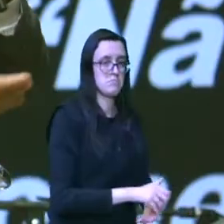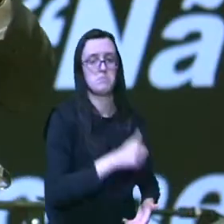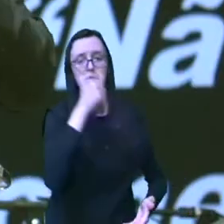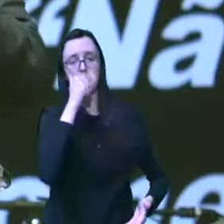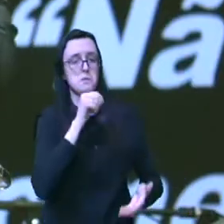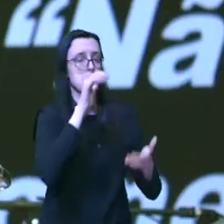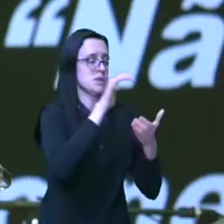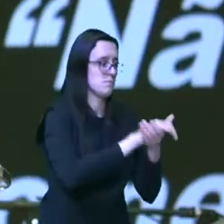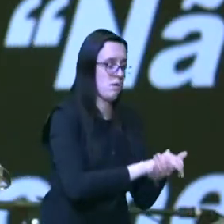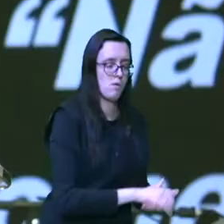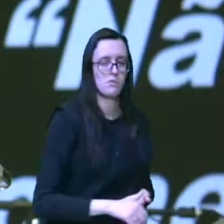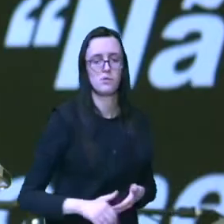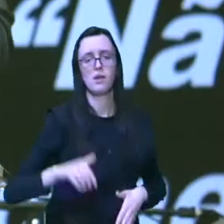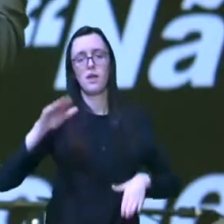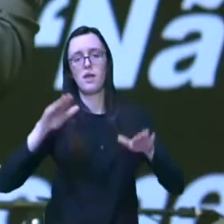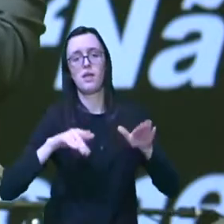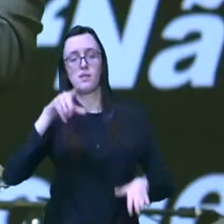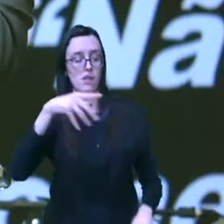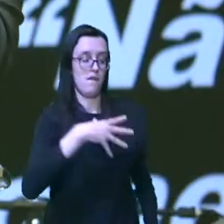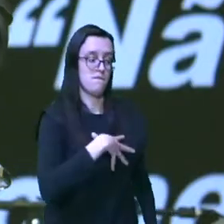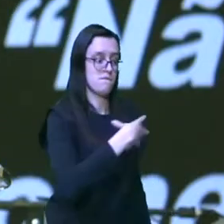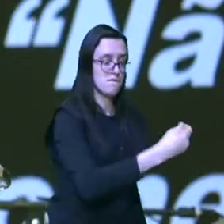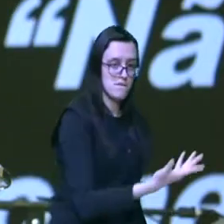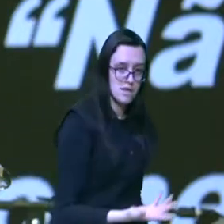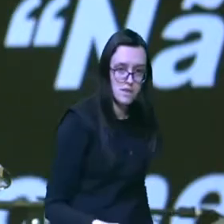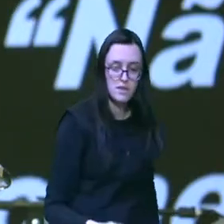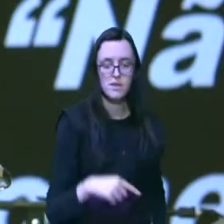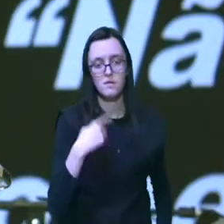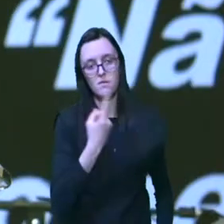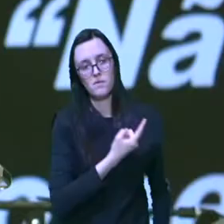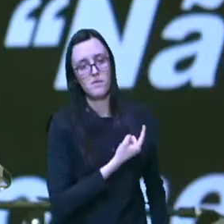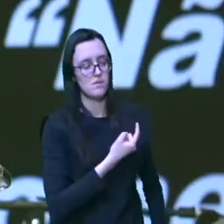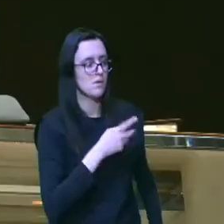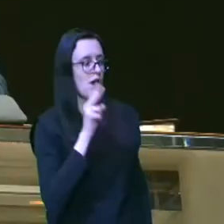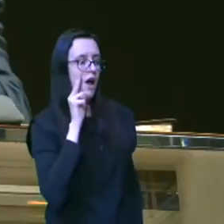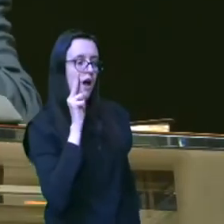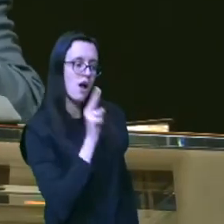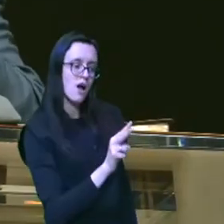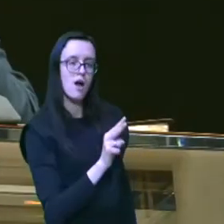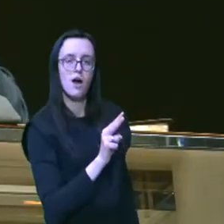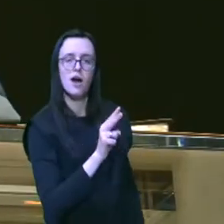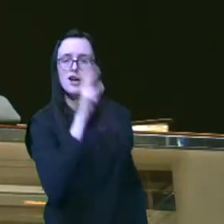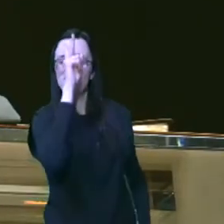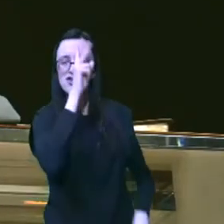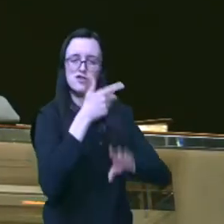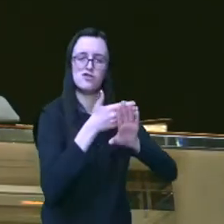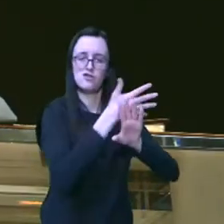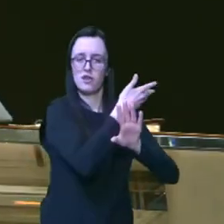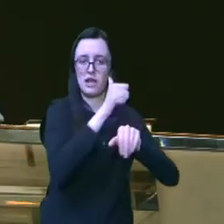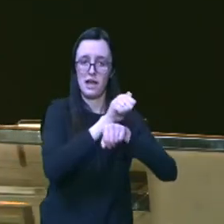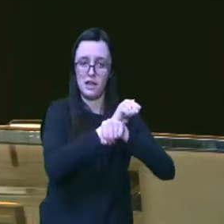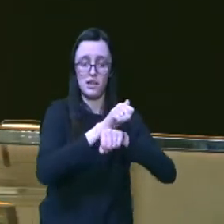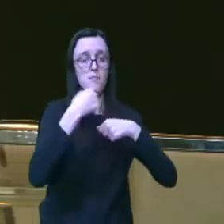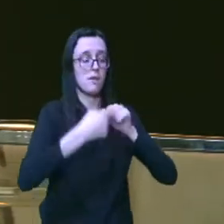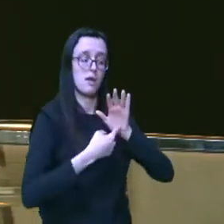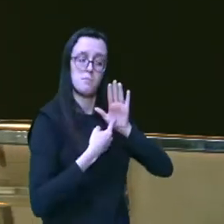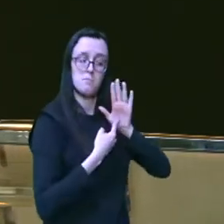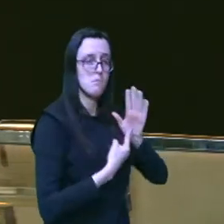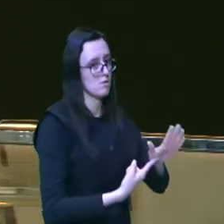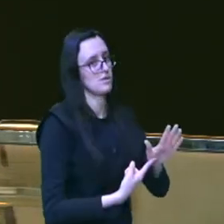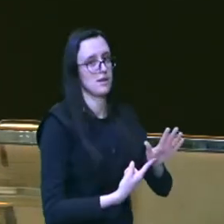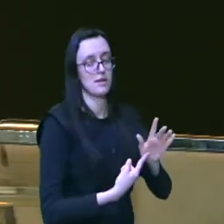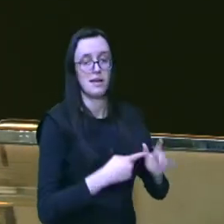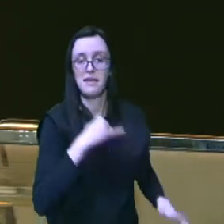a sua esposa talvez com o seu filho quando a gente olha para a história de Abraão Deus tinha que mostrar para Abraão que